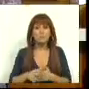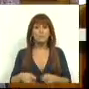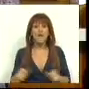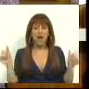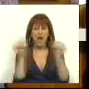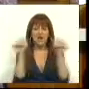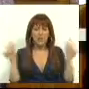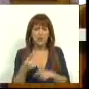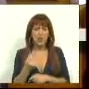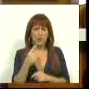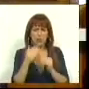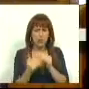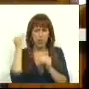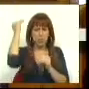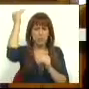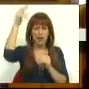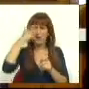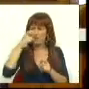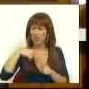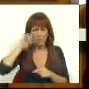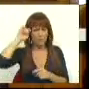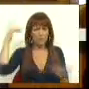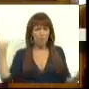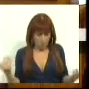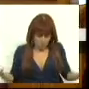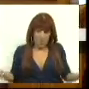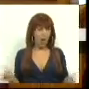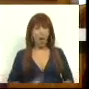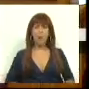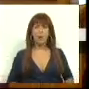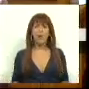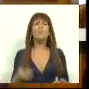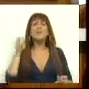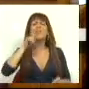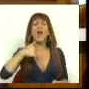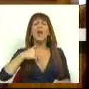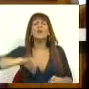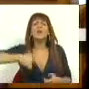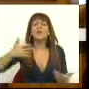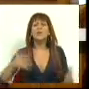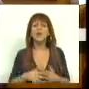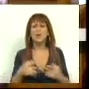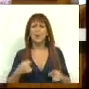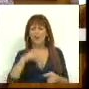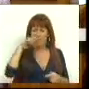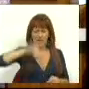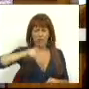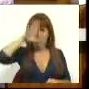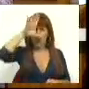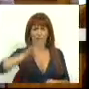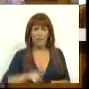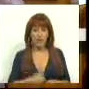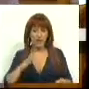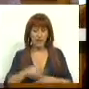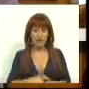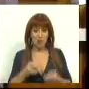sistemas onde os preços são tão mais elevados as pessoas são prejudicadas? Claro que não. Mas quem mais que os verdes têm dito aqui que o Governo,